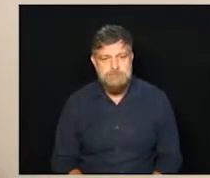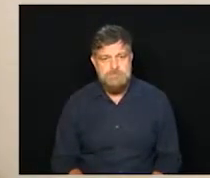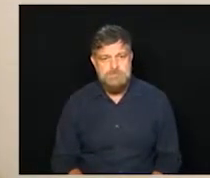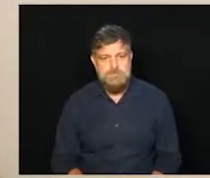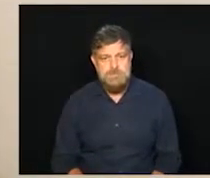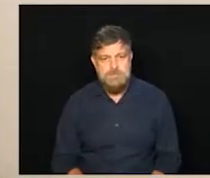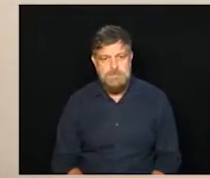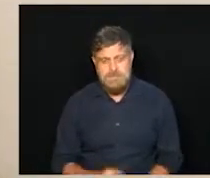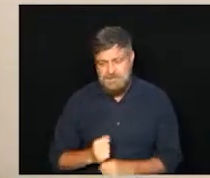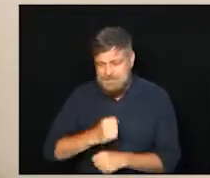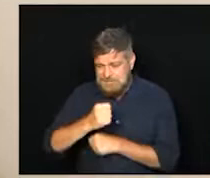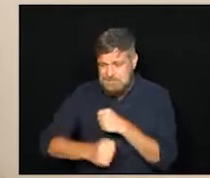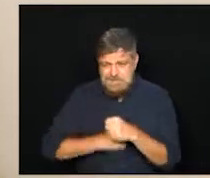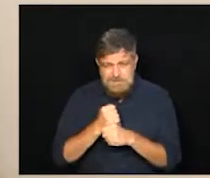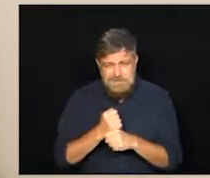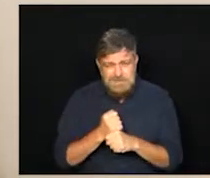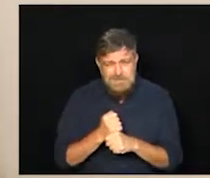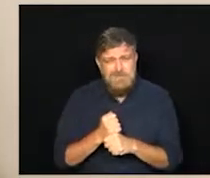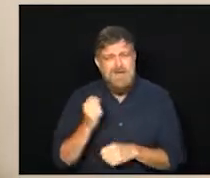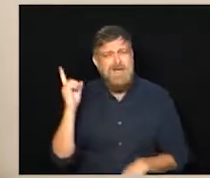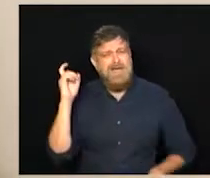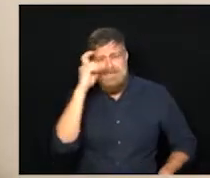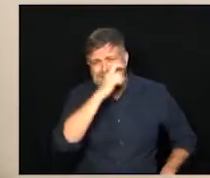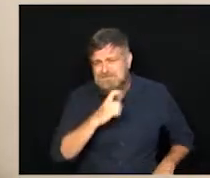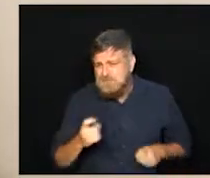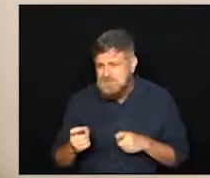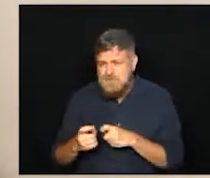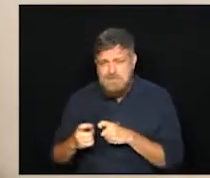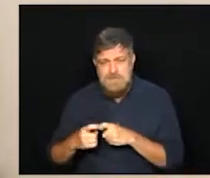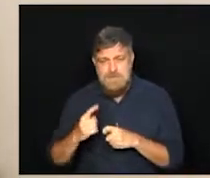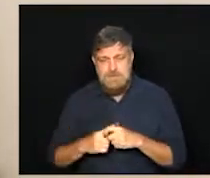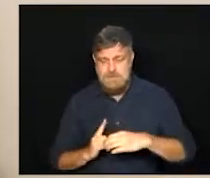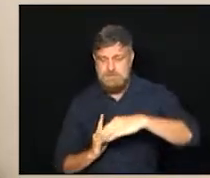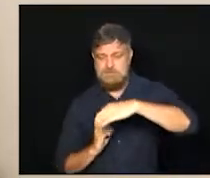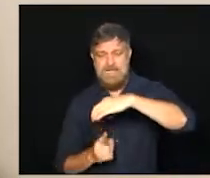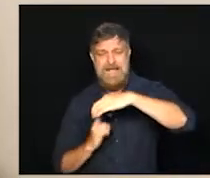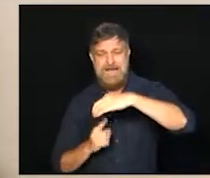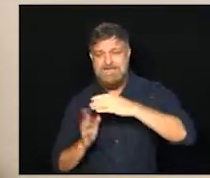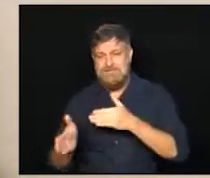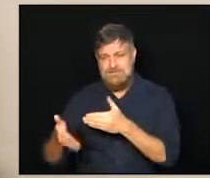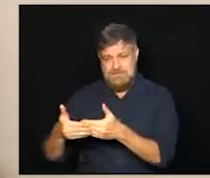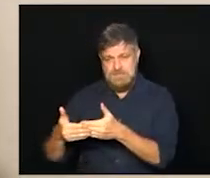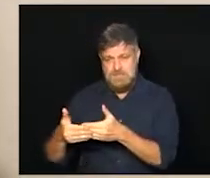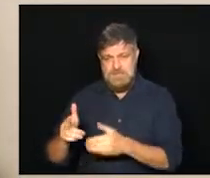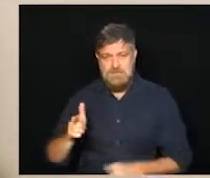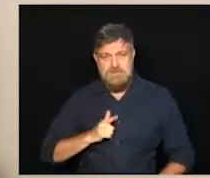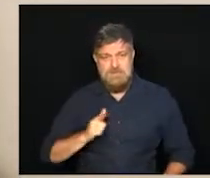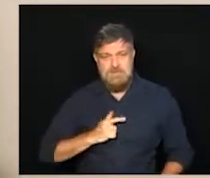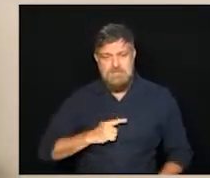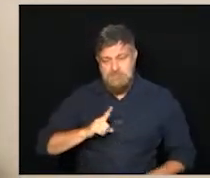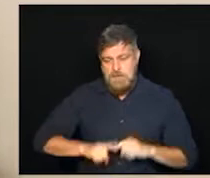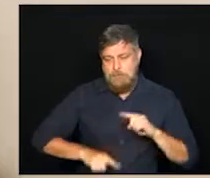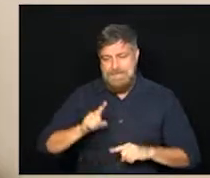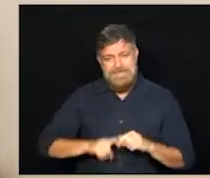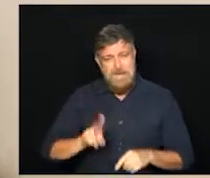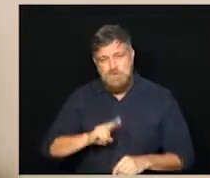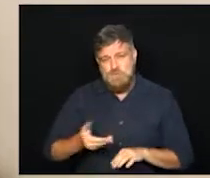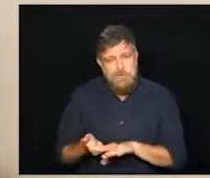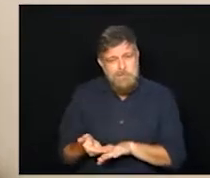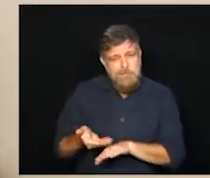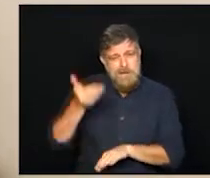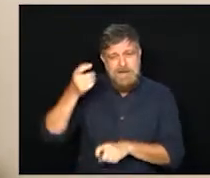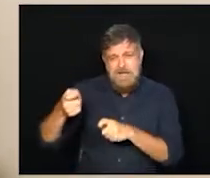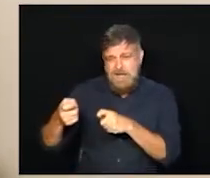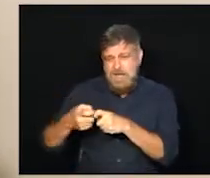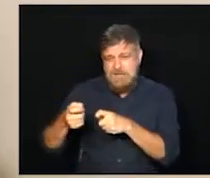Esse ano foi muito difícil para todos os médicos, porque muitos consultórios ficaram fechados, houve aumento nos insumos e muitos médicos são